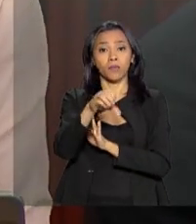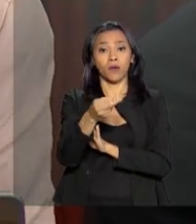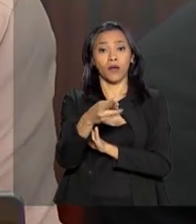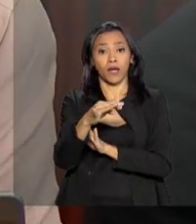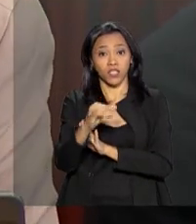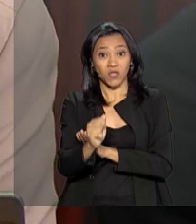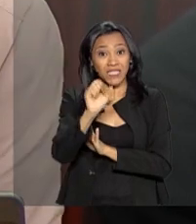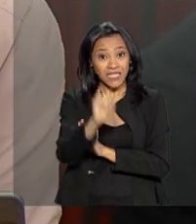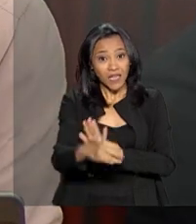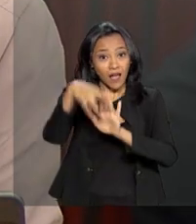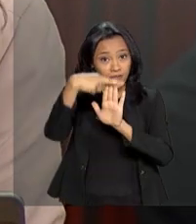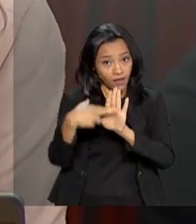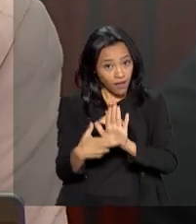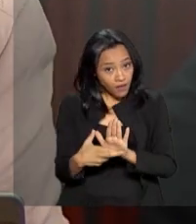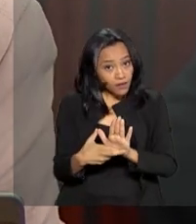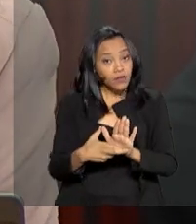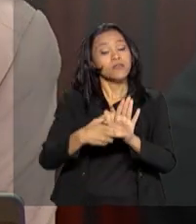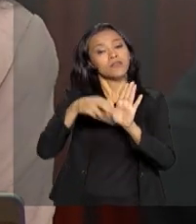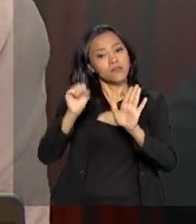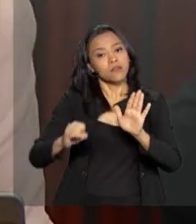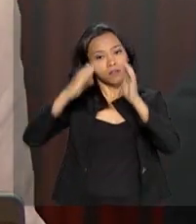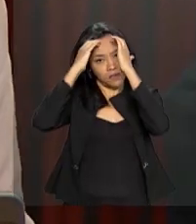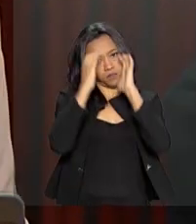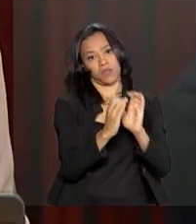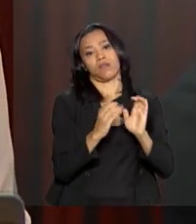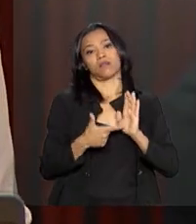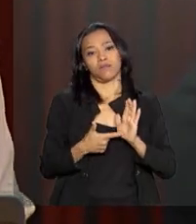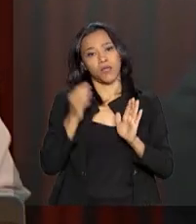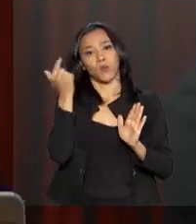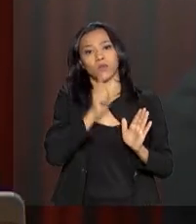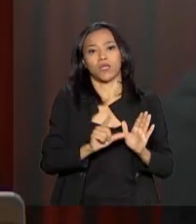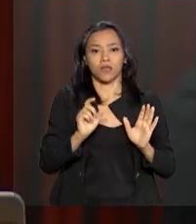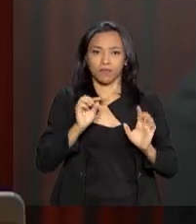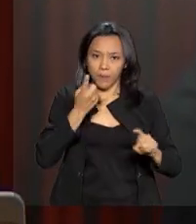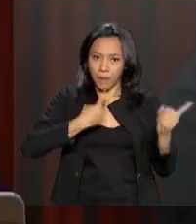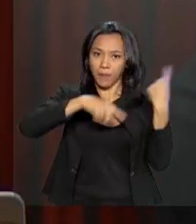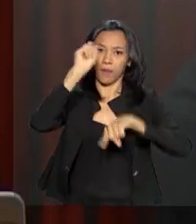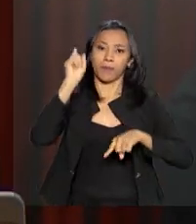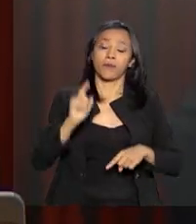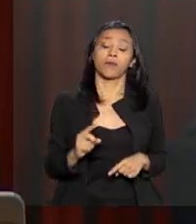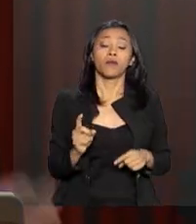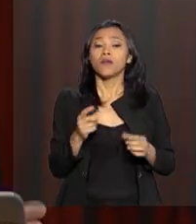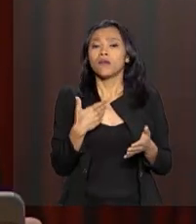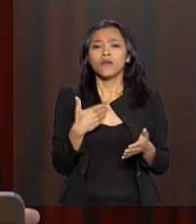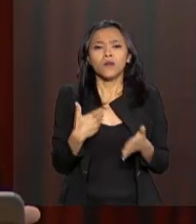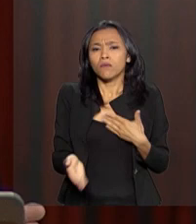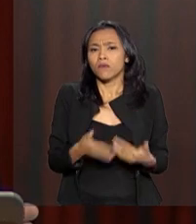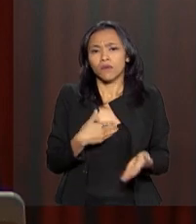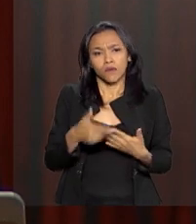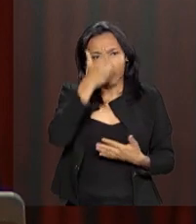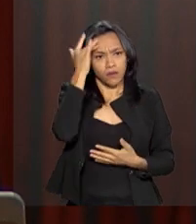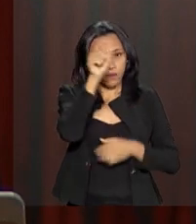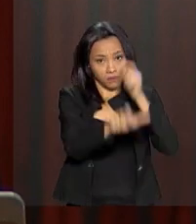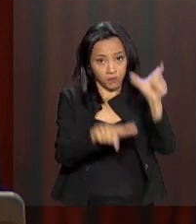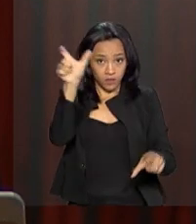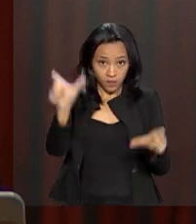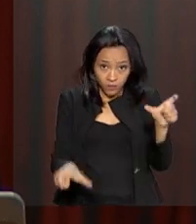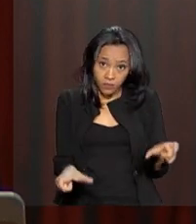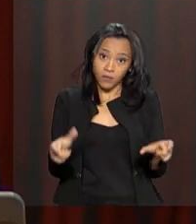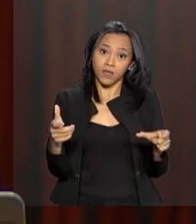regras do jogo forem de fato respeitadas. E todo e qualquer cidadão que